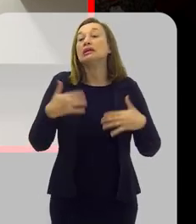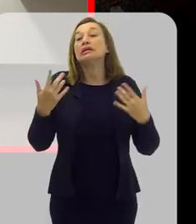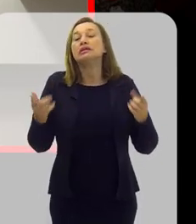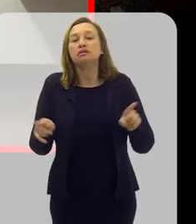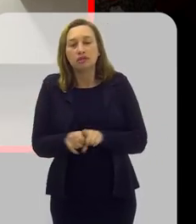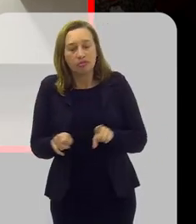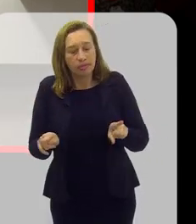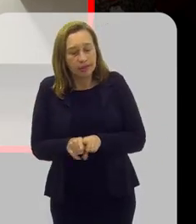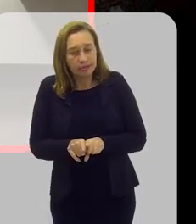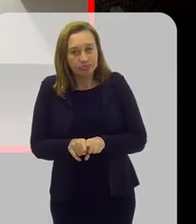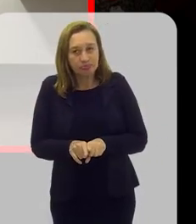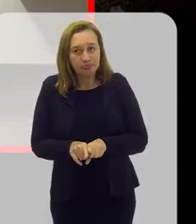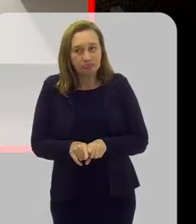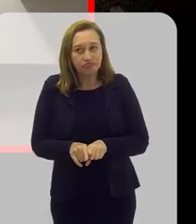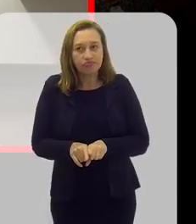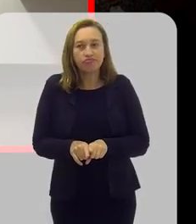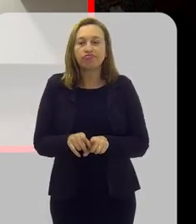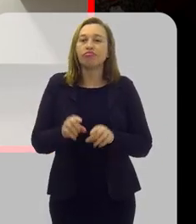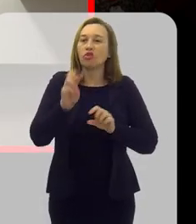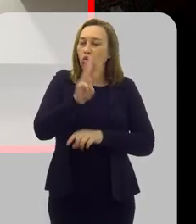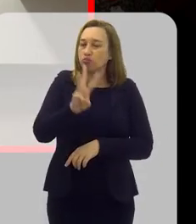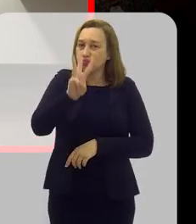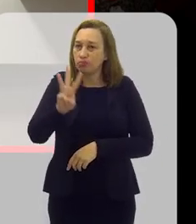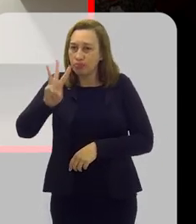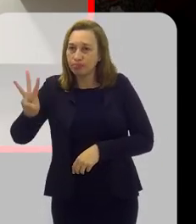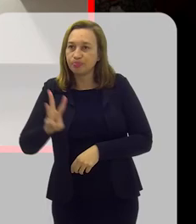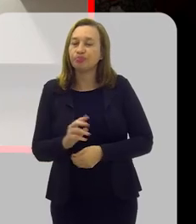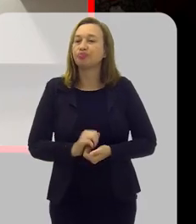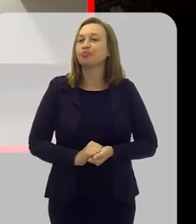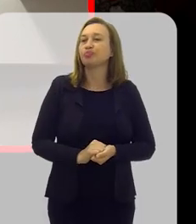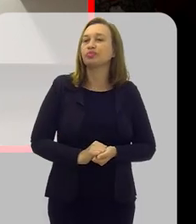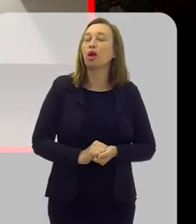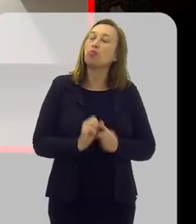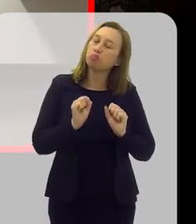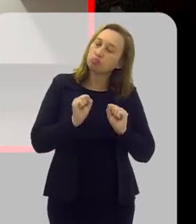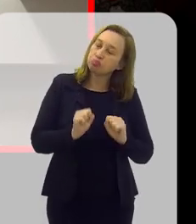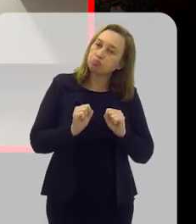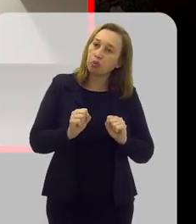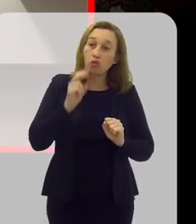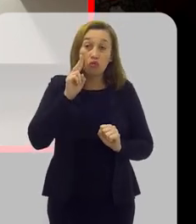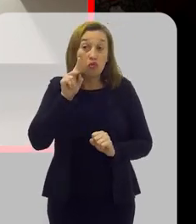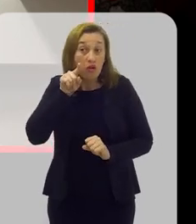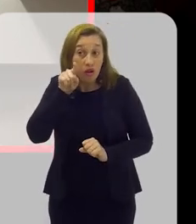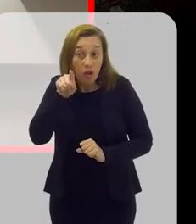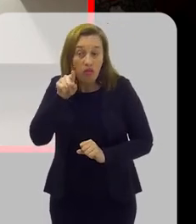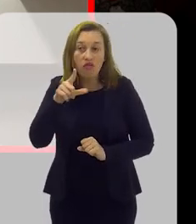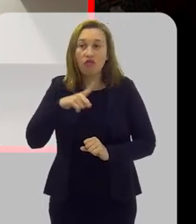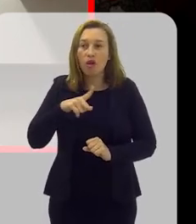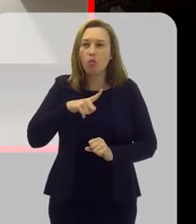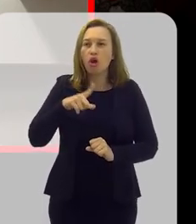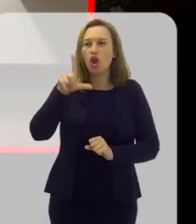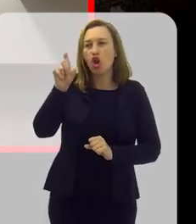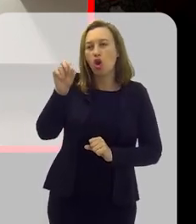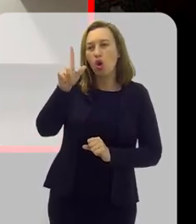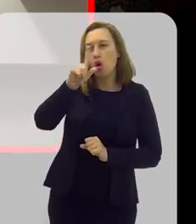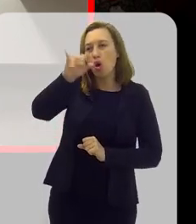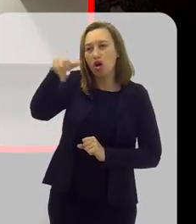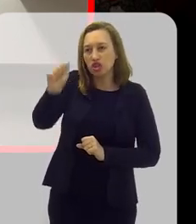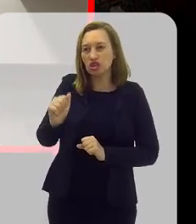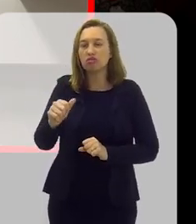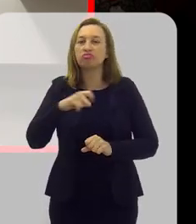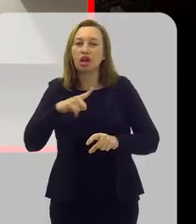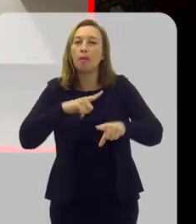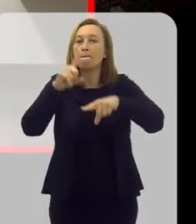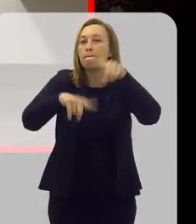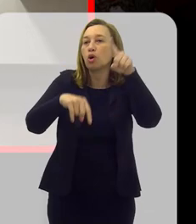E também, no nosso site, a gente pode olhar lá. A gente tem uma lojinha que tem os nossos